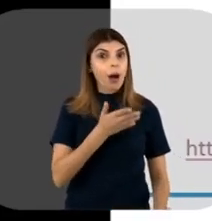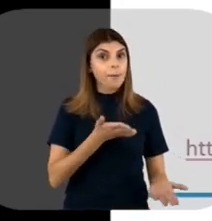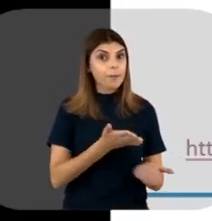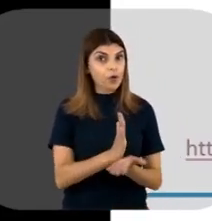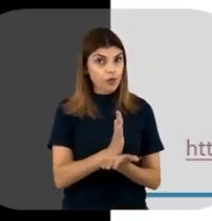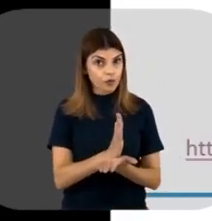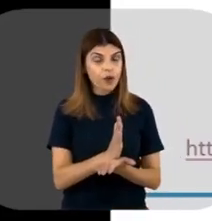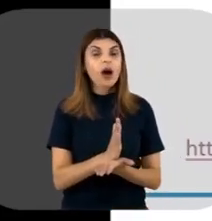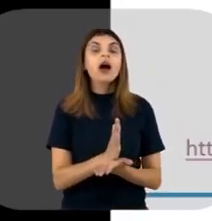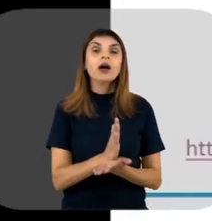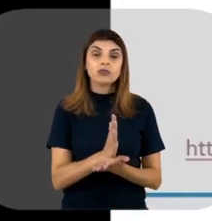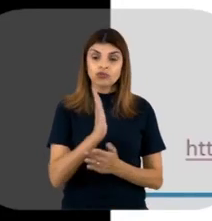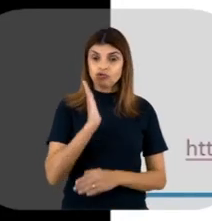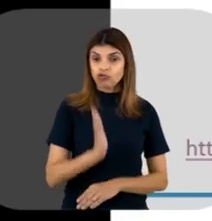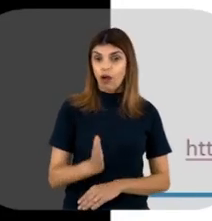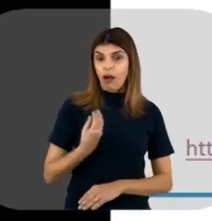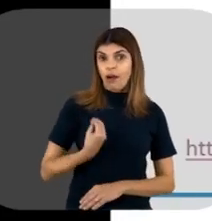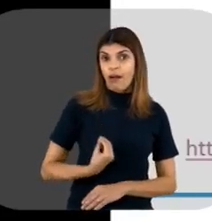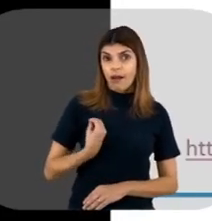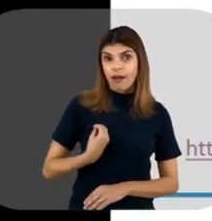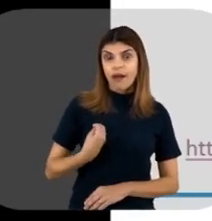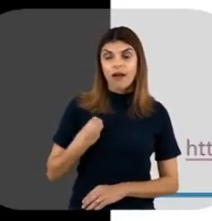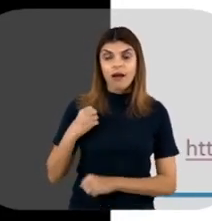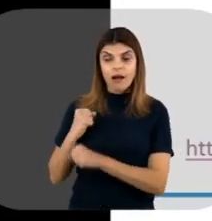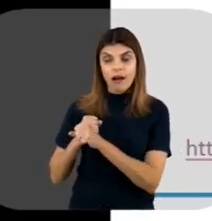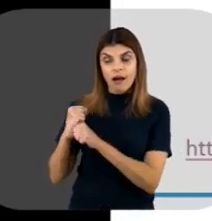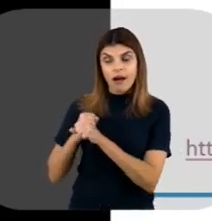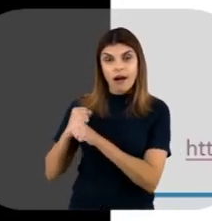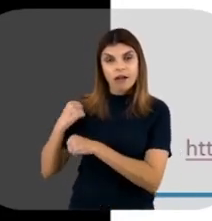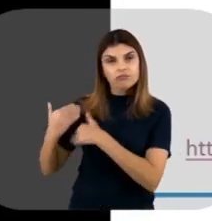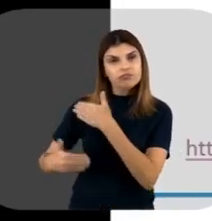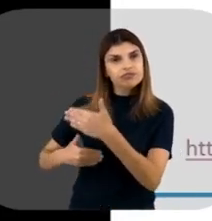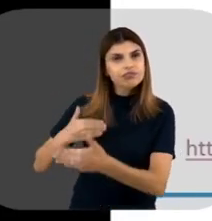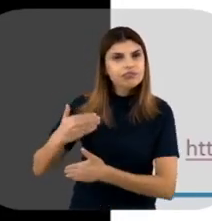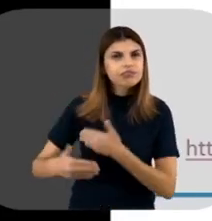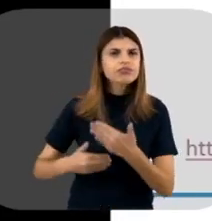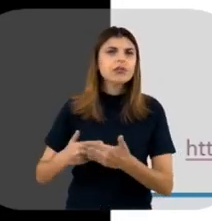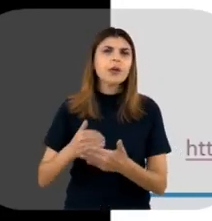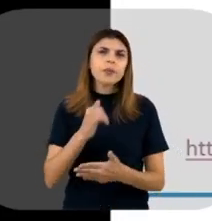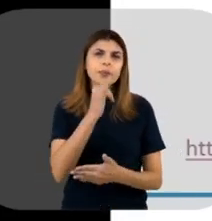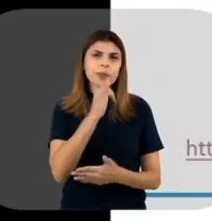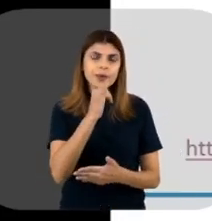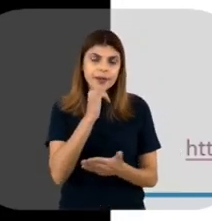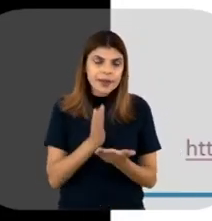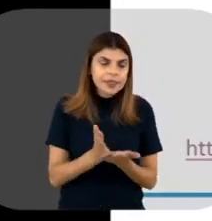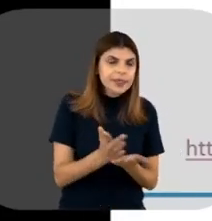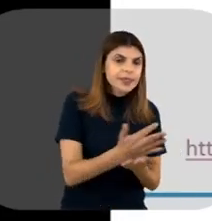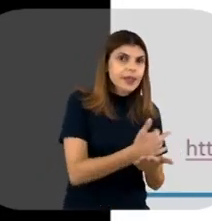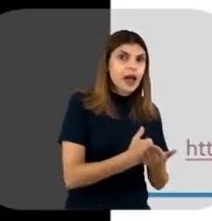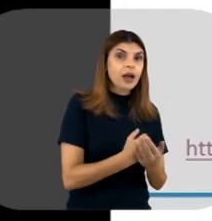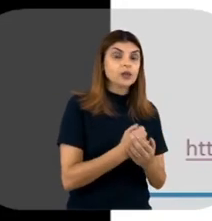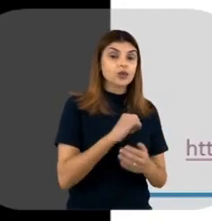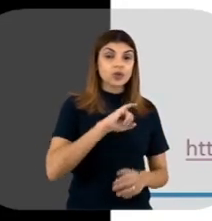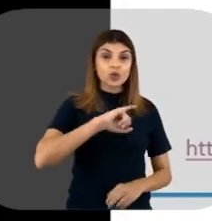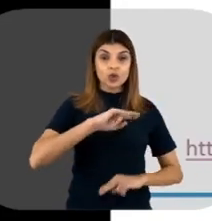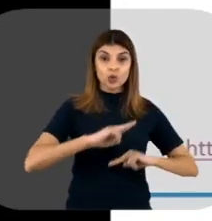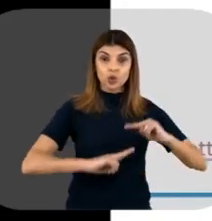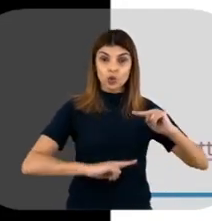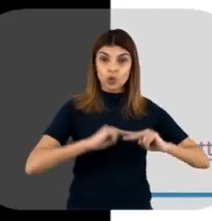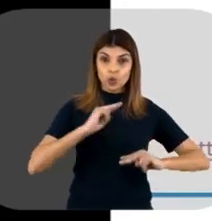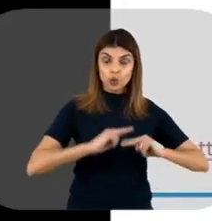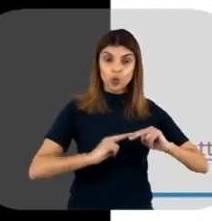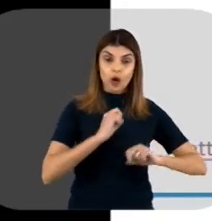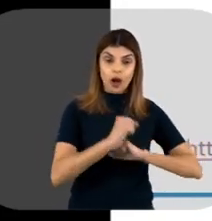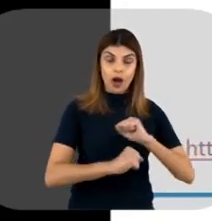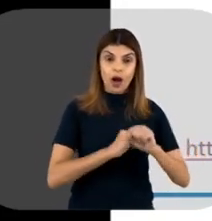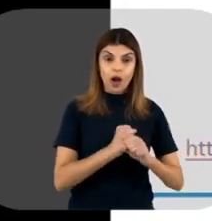aprovados nos últimos anos, né? Esse dado aqui é de junho de 2020. Então,